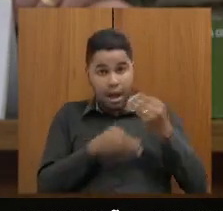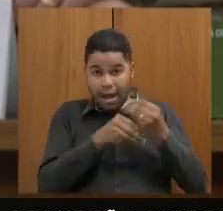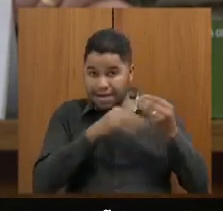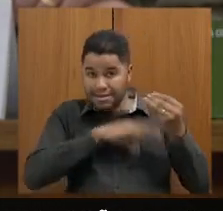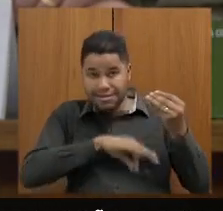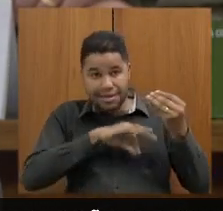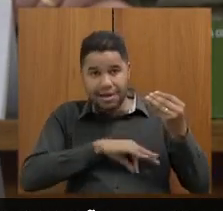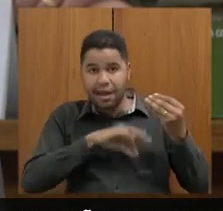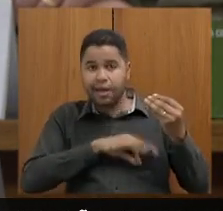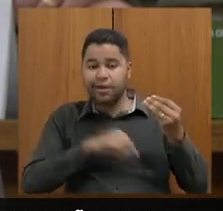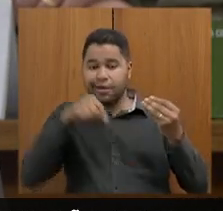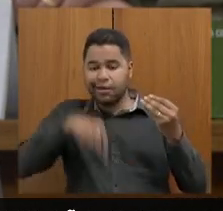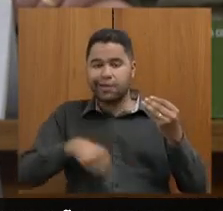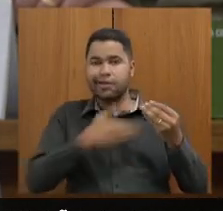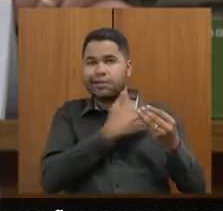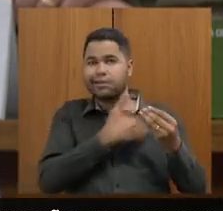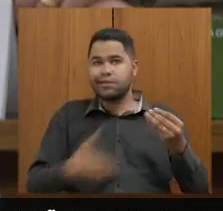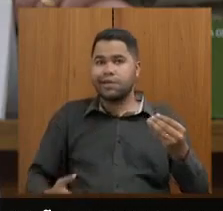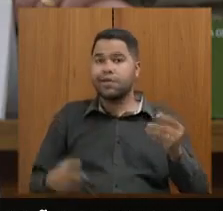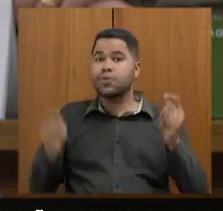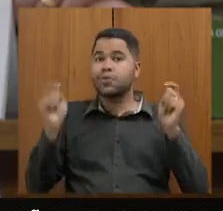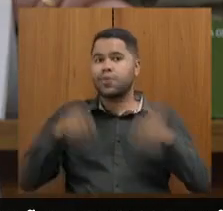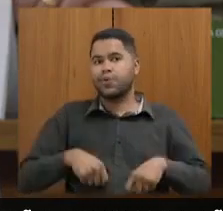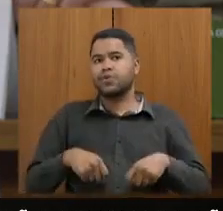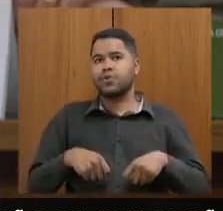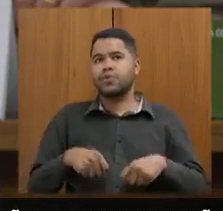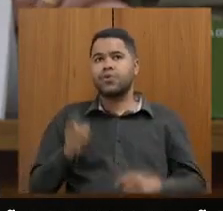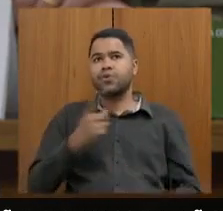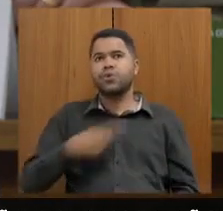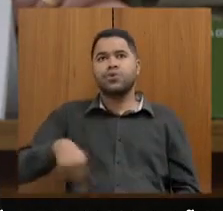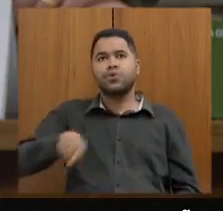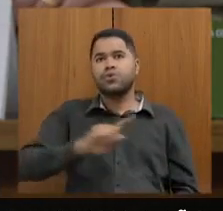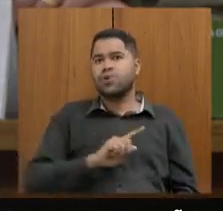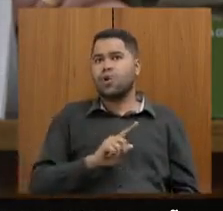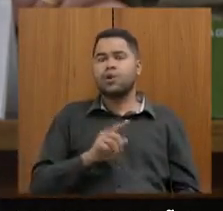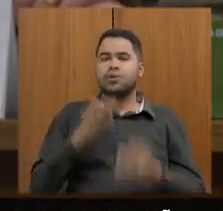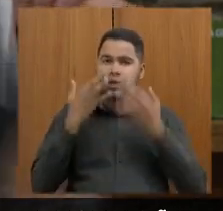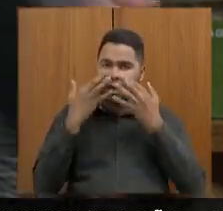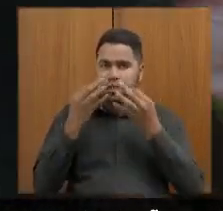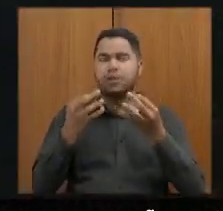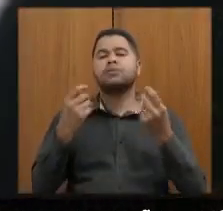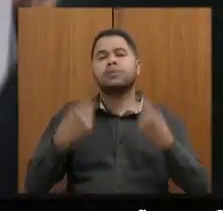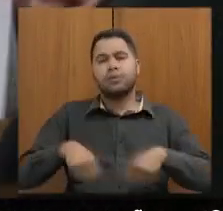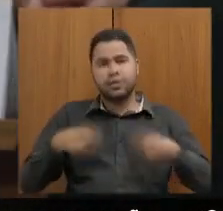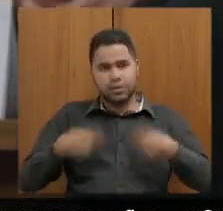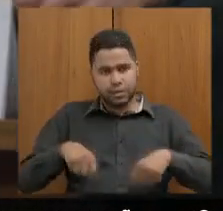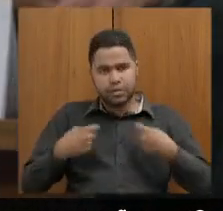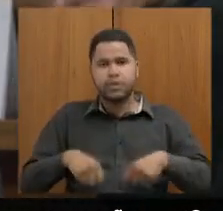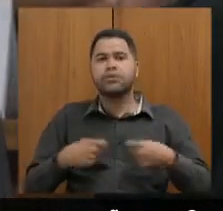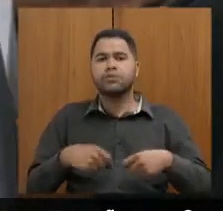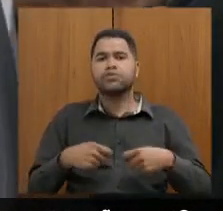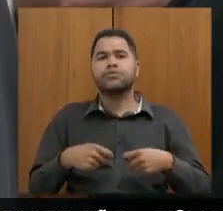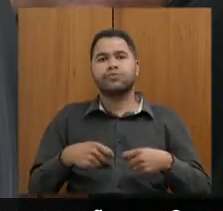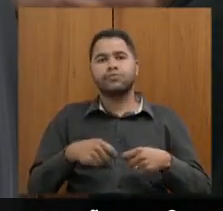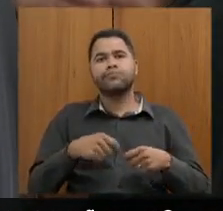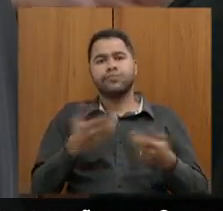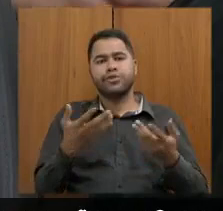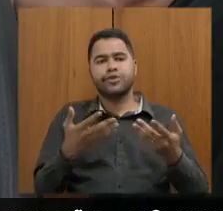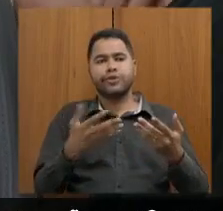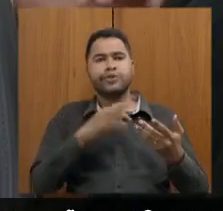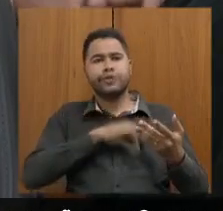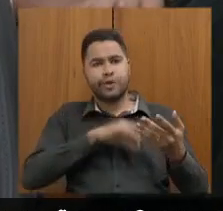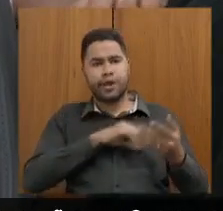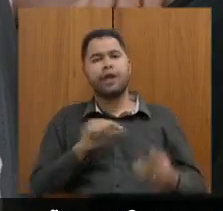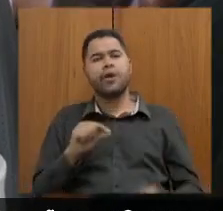para além do que é possível, somos muito, muito atentos à necessidade de recomposição de perdas salariais,